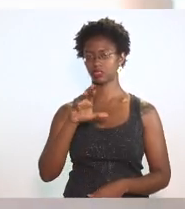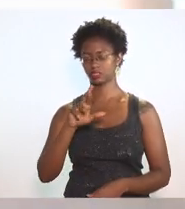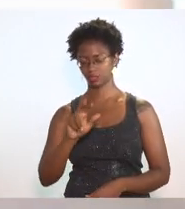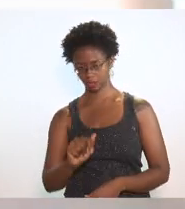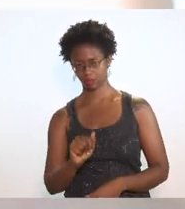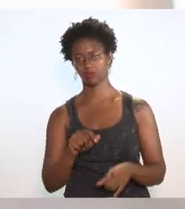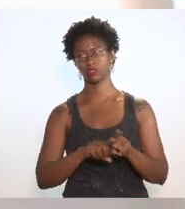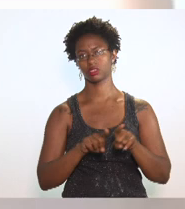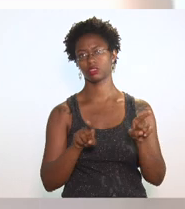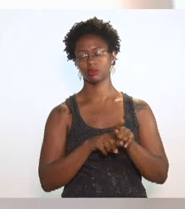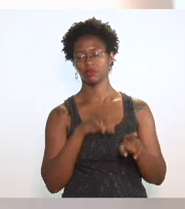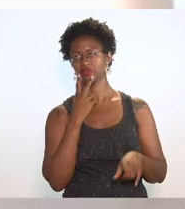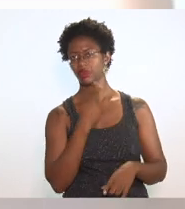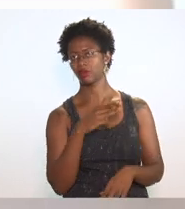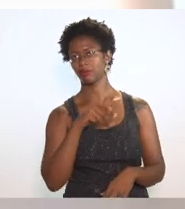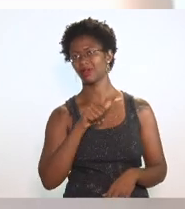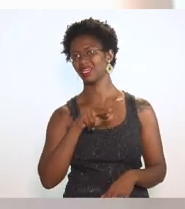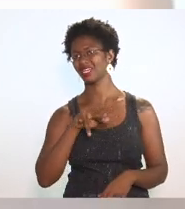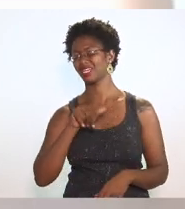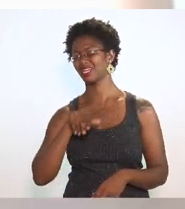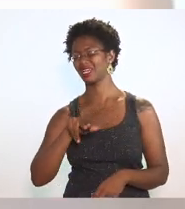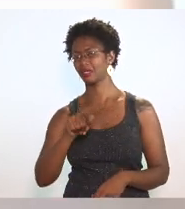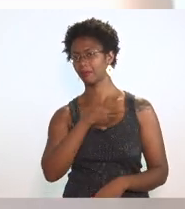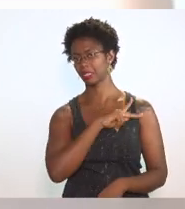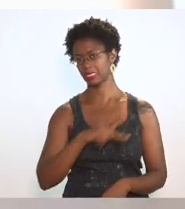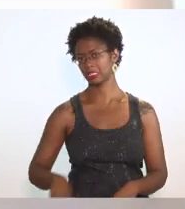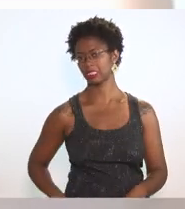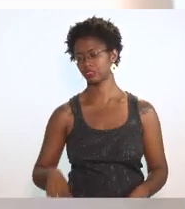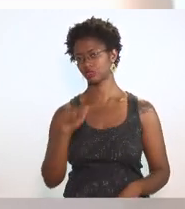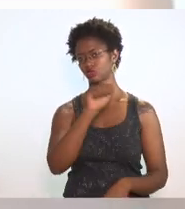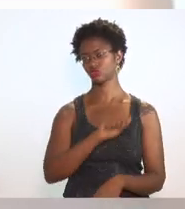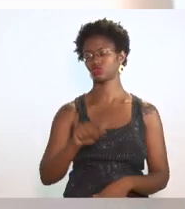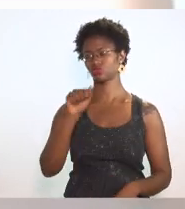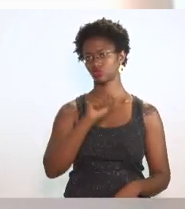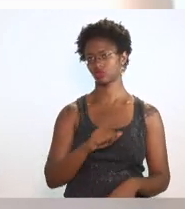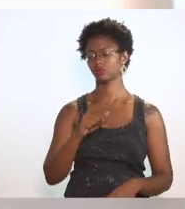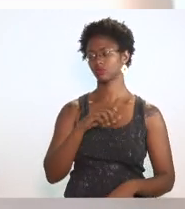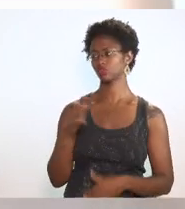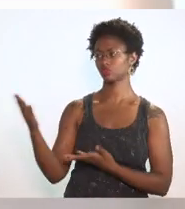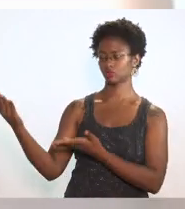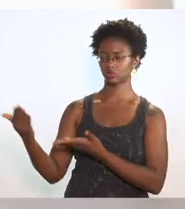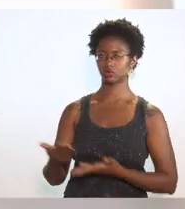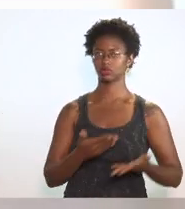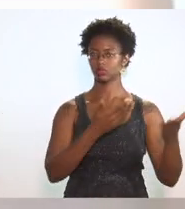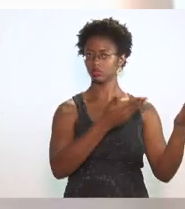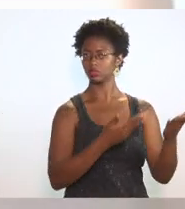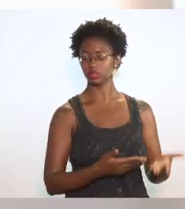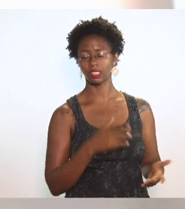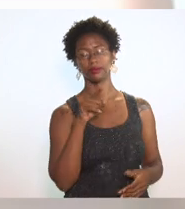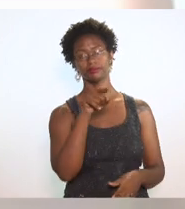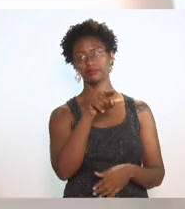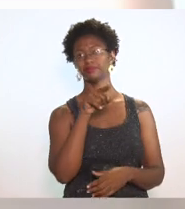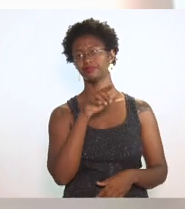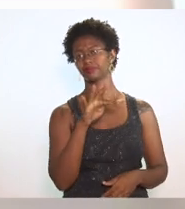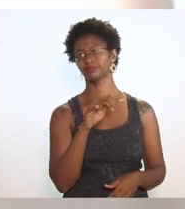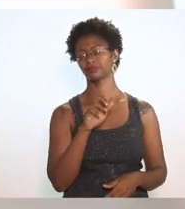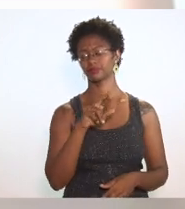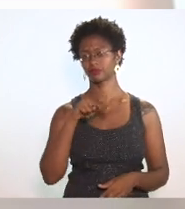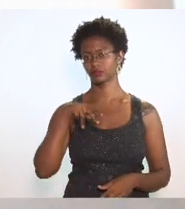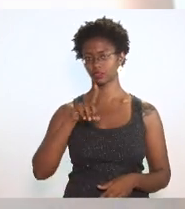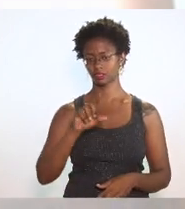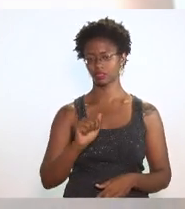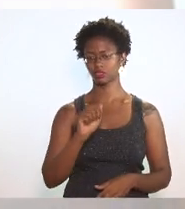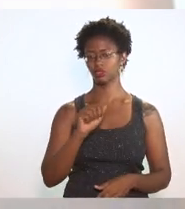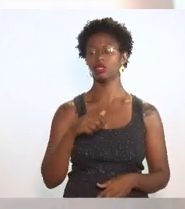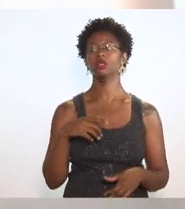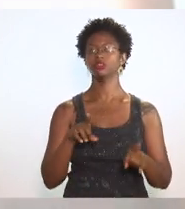a presidente da associação para envolver a assessoria o Fernando faz parte da liderança do governo